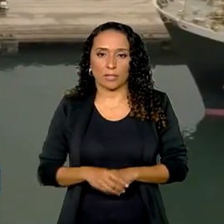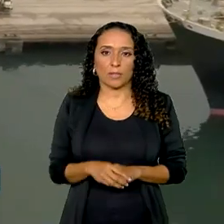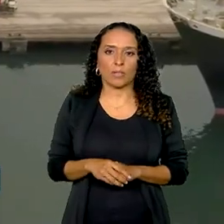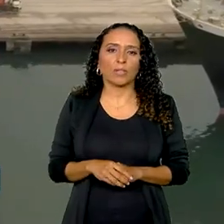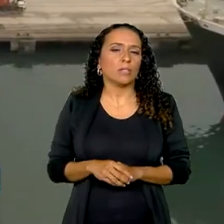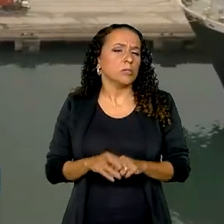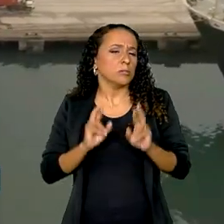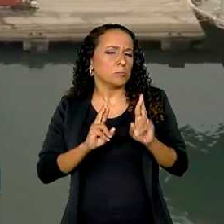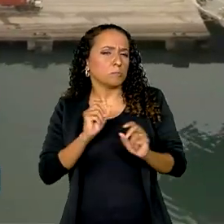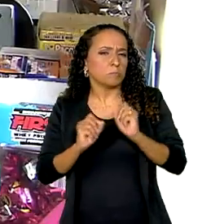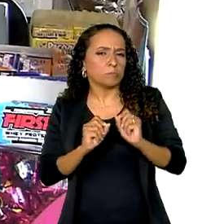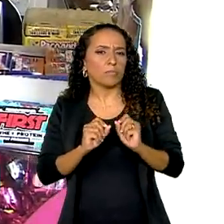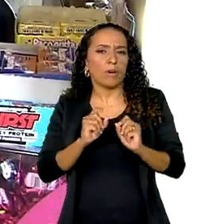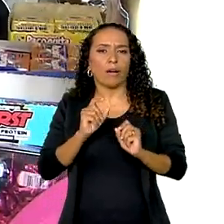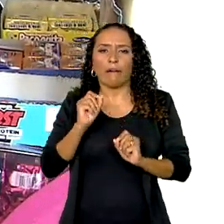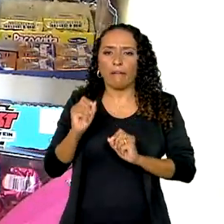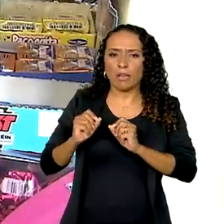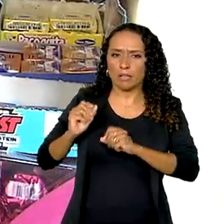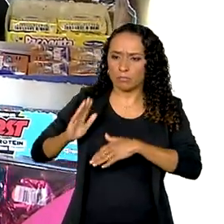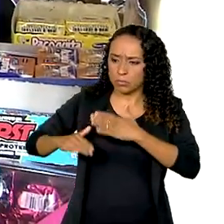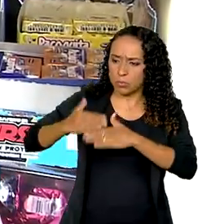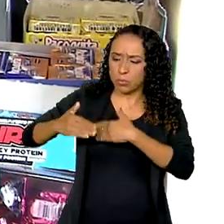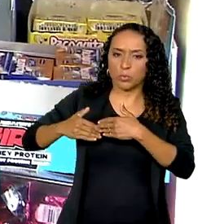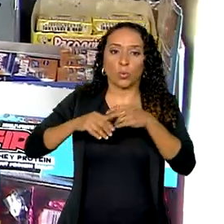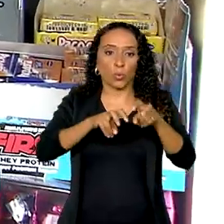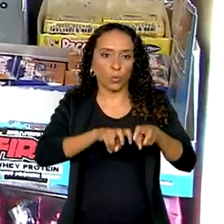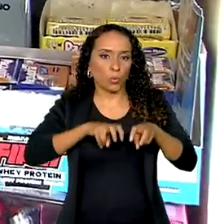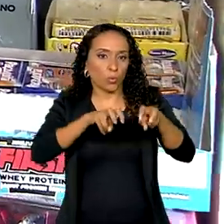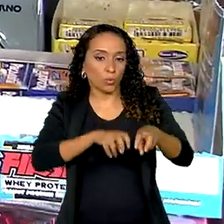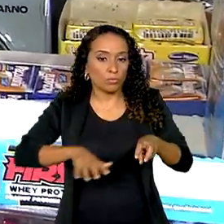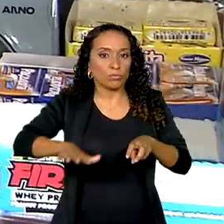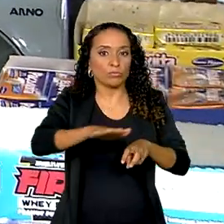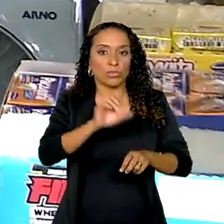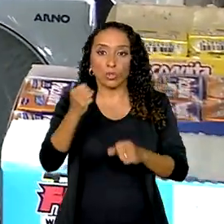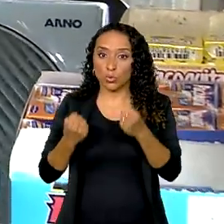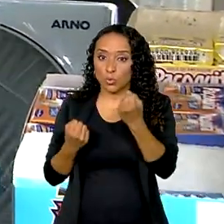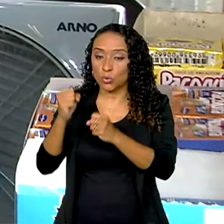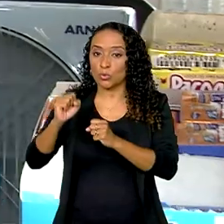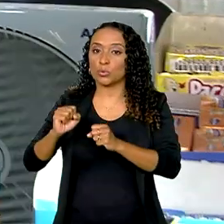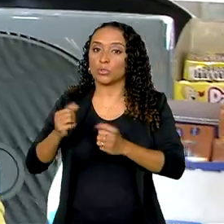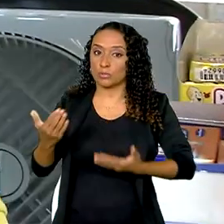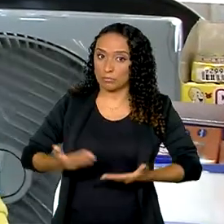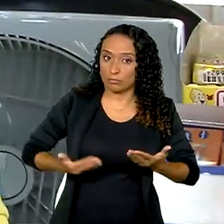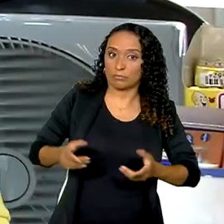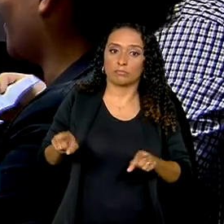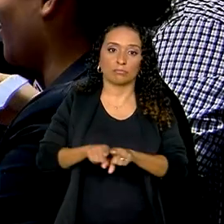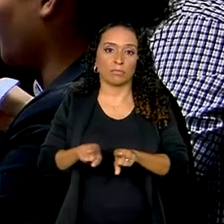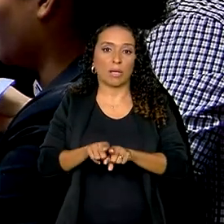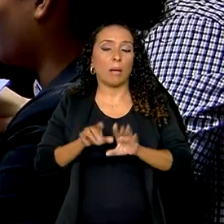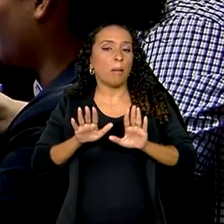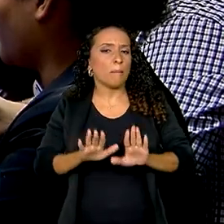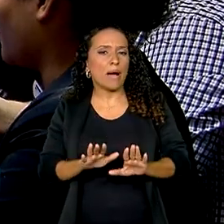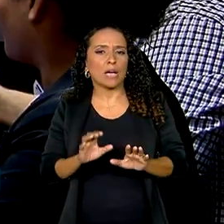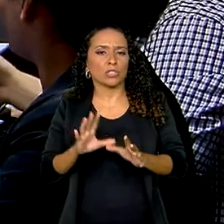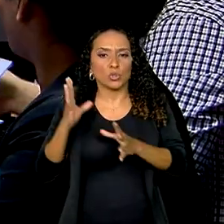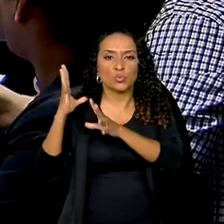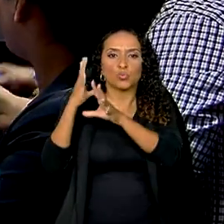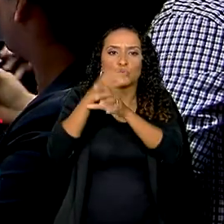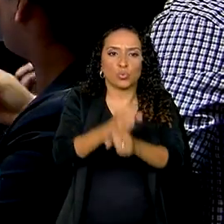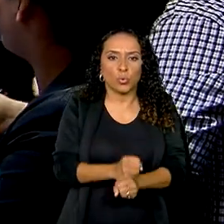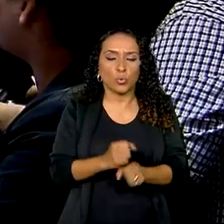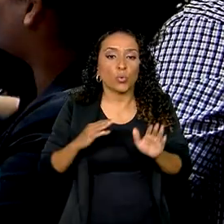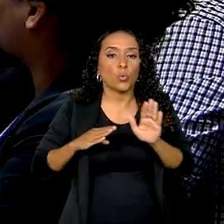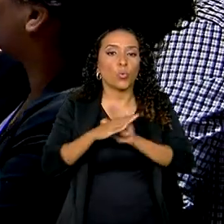A estimativa leva em conta o desempenho da agropecuária, indústria e serviços, mas não computa no